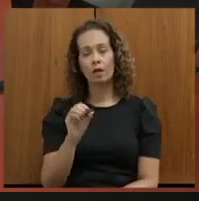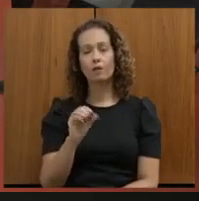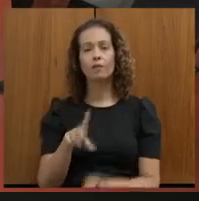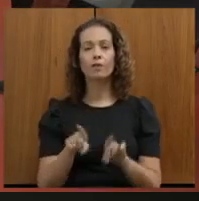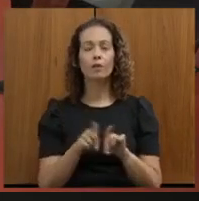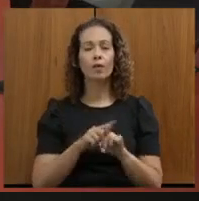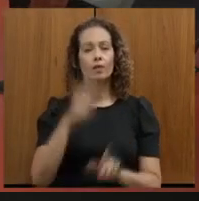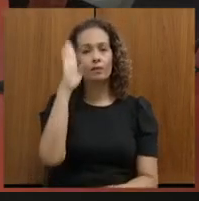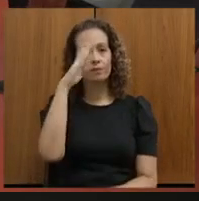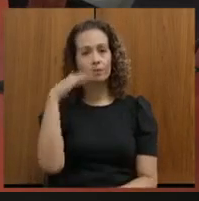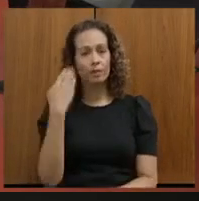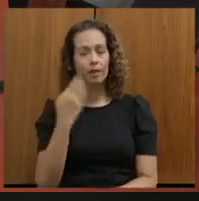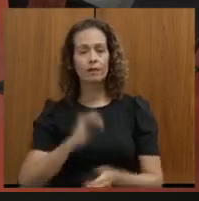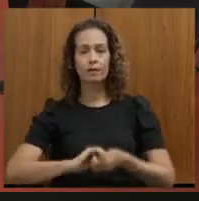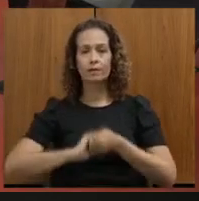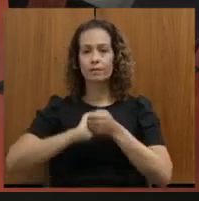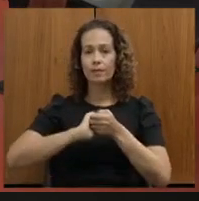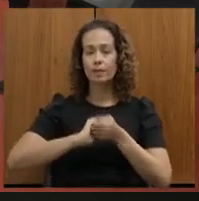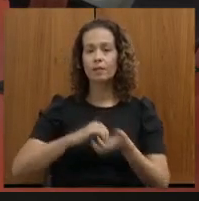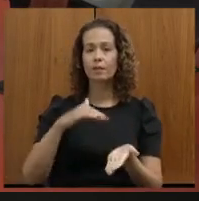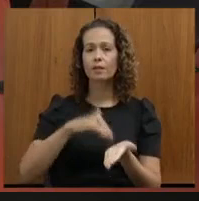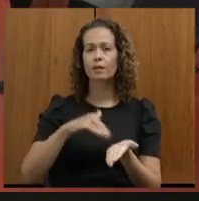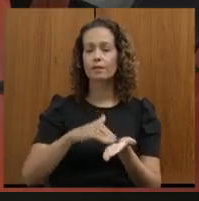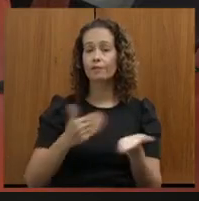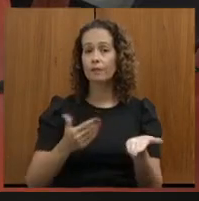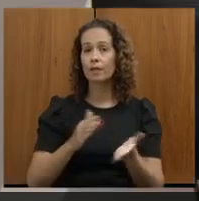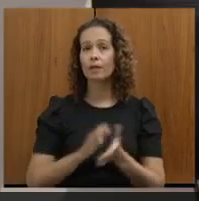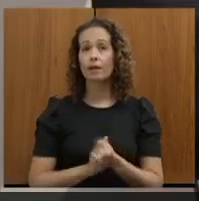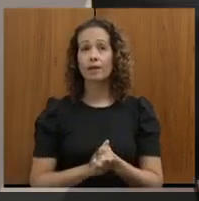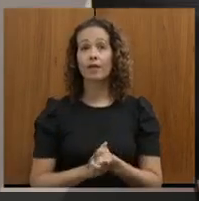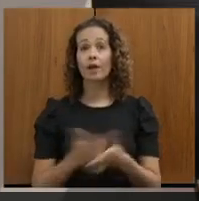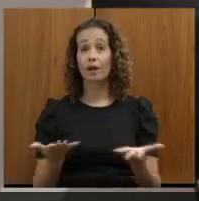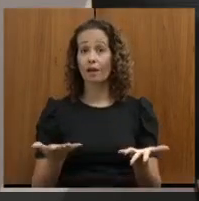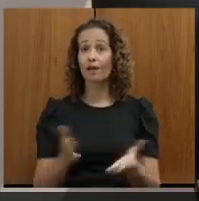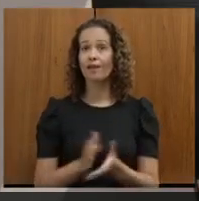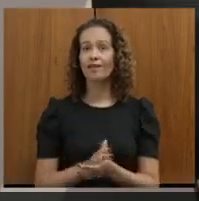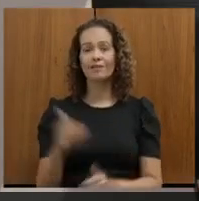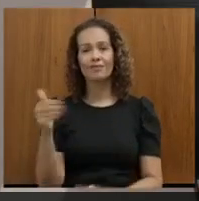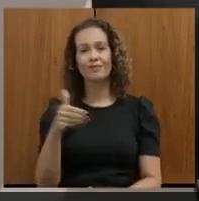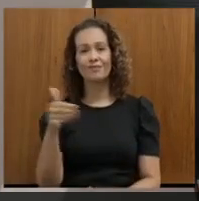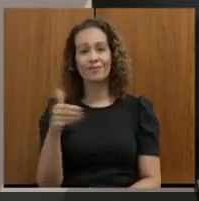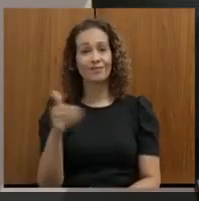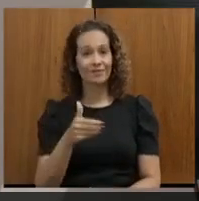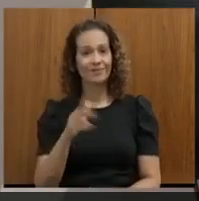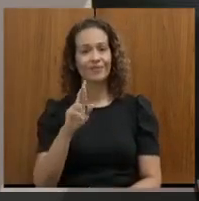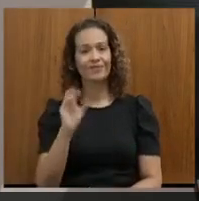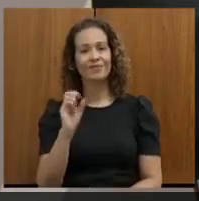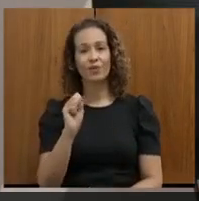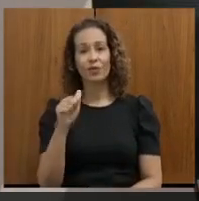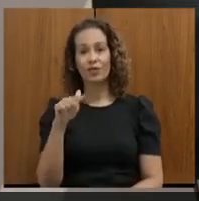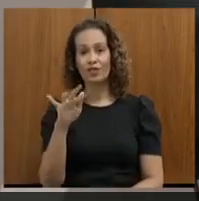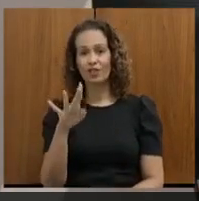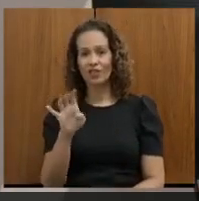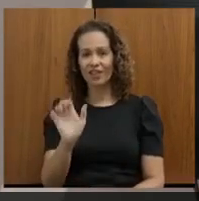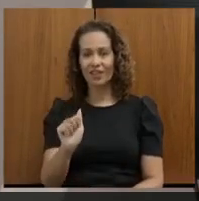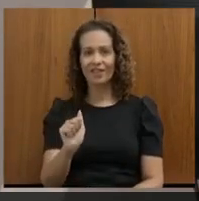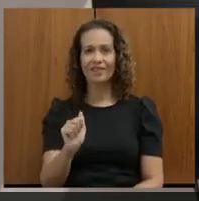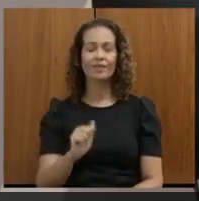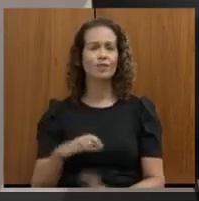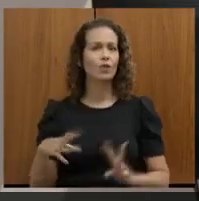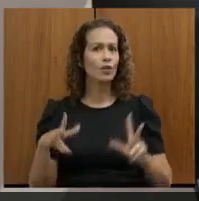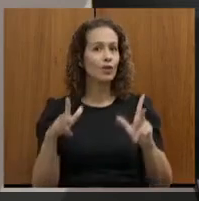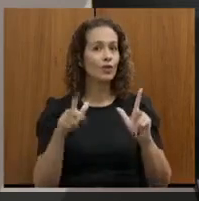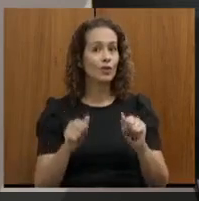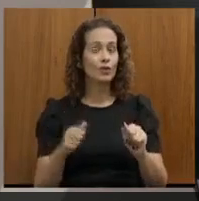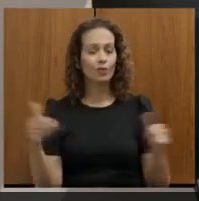Beatriz, secretário, acho que é a mais concorrida, viu, Rosângela. Está todo mundo aqui